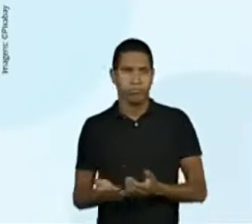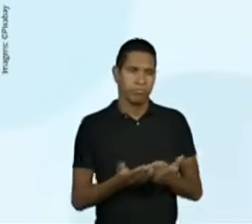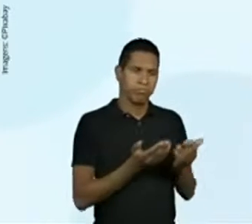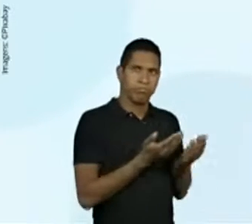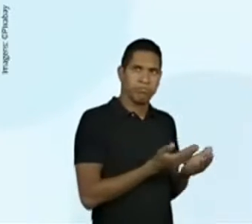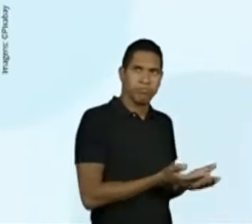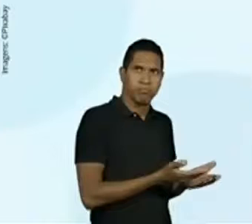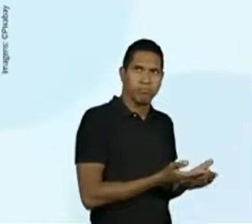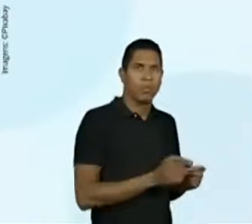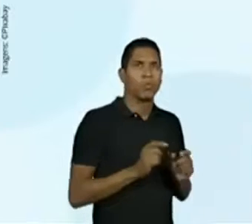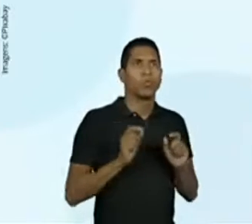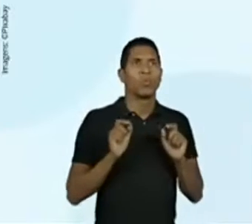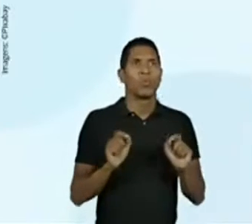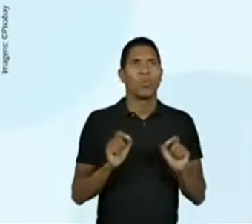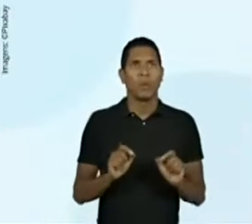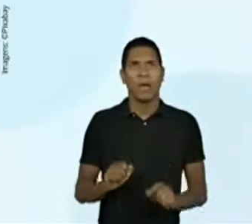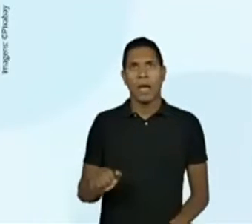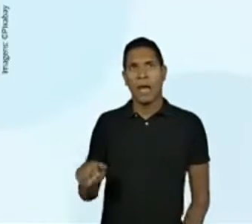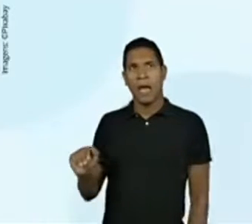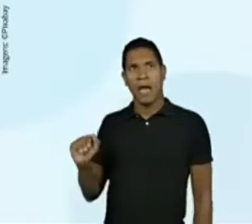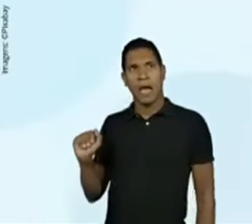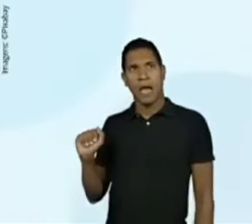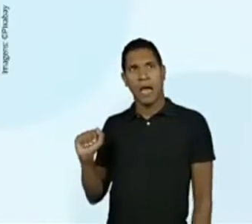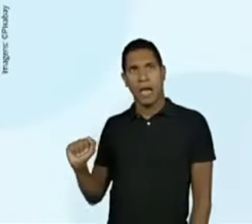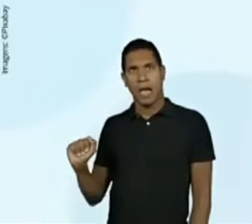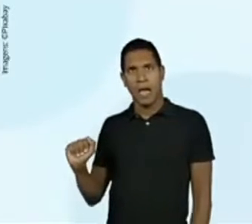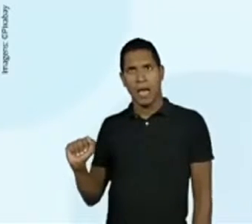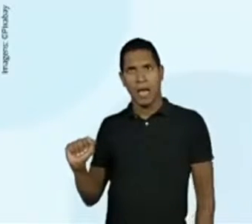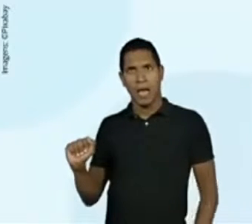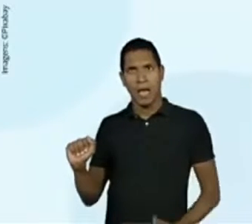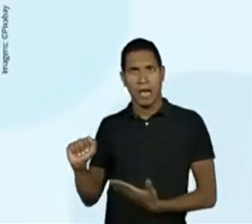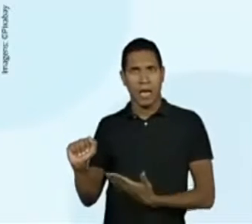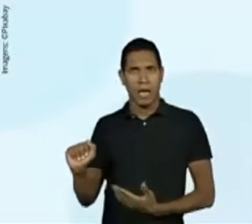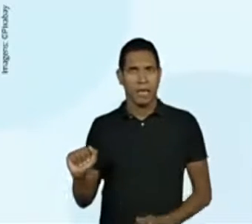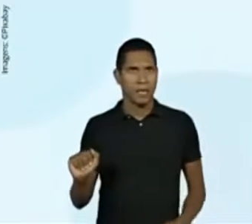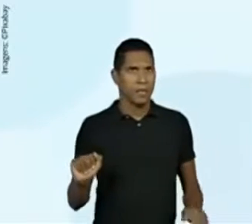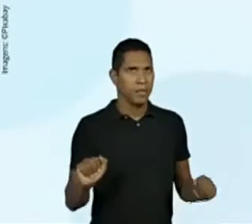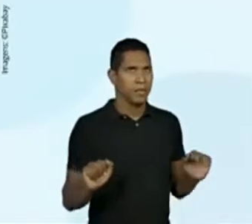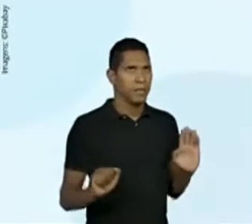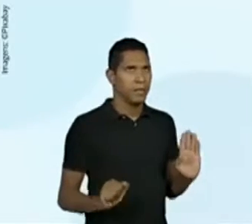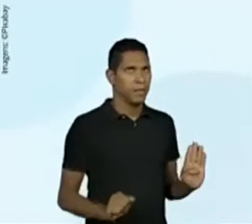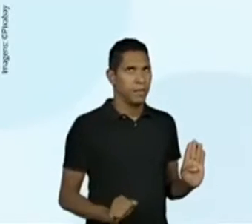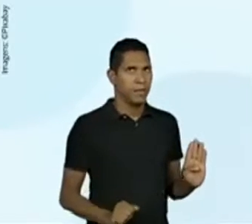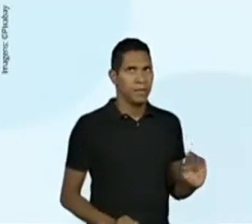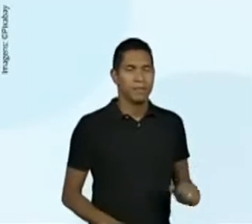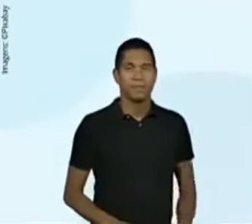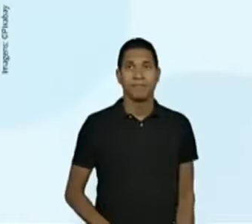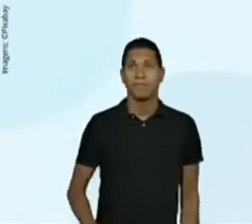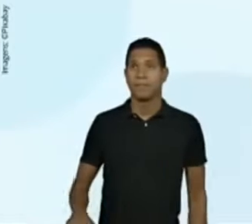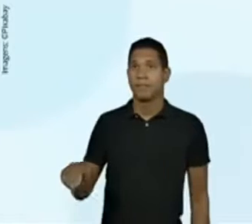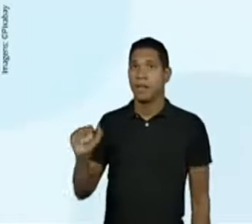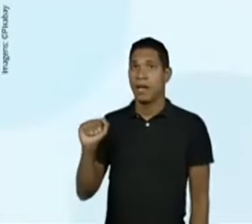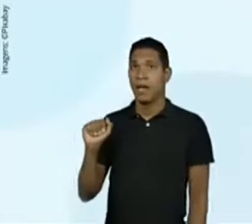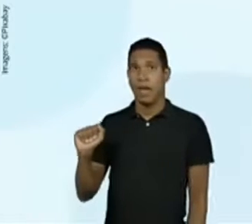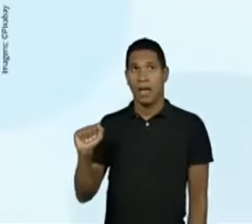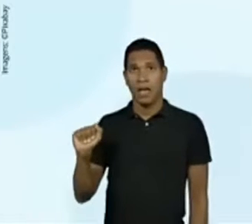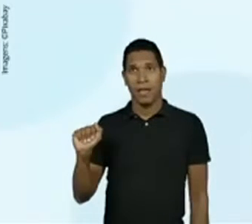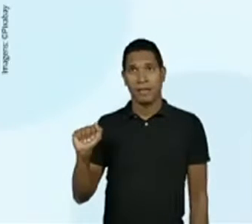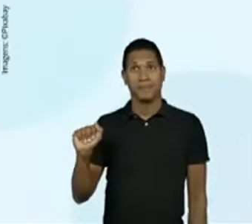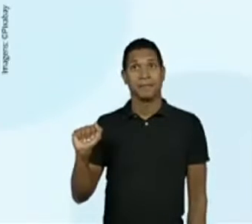do termômetro no letra A, a pessoa... Temos o termômetro A e o termômetro B.